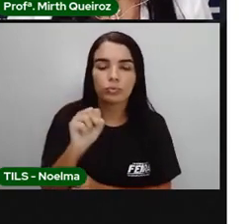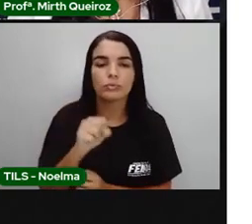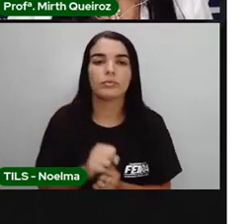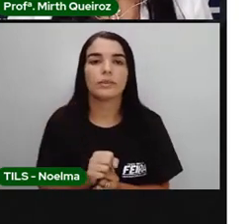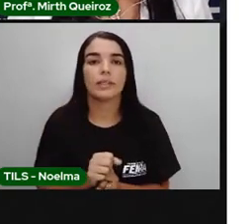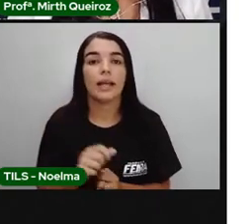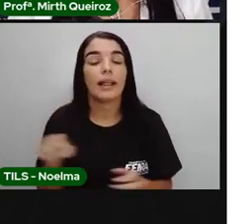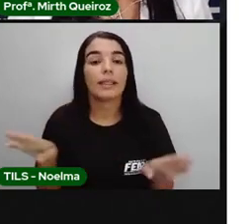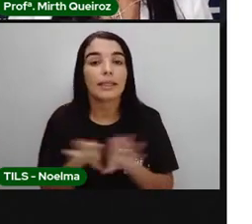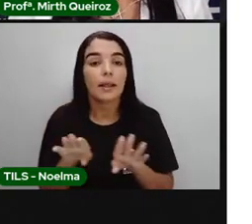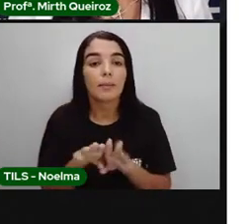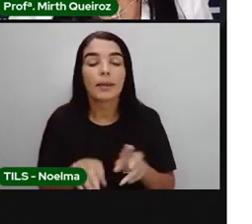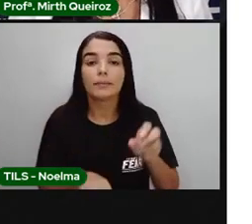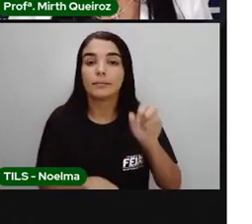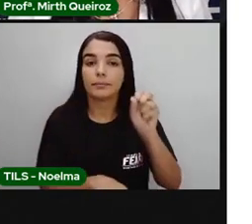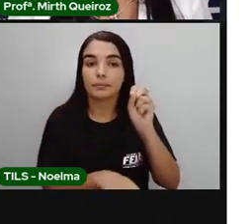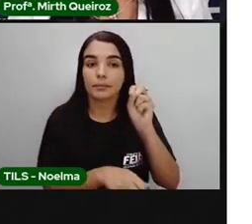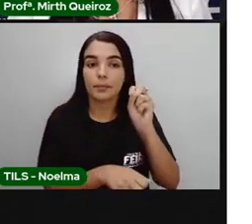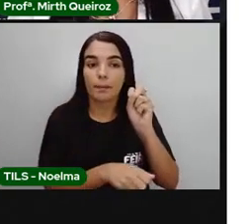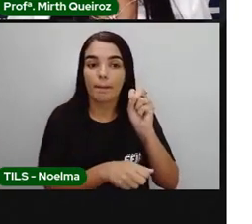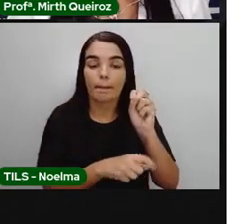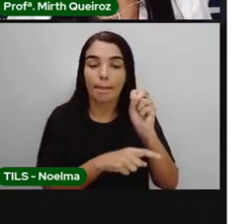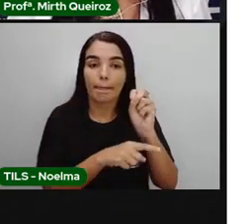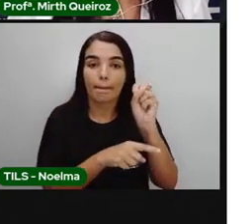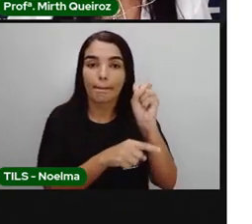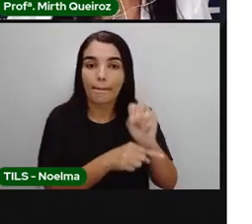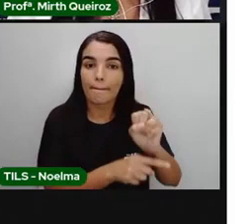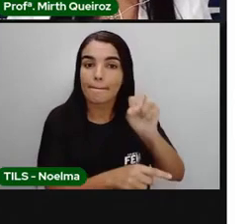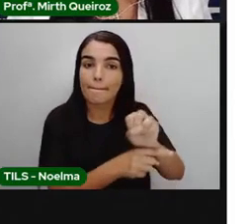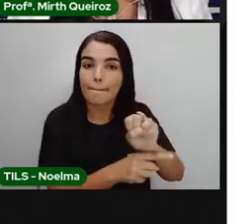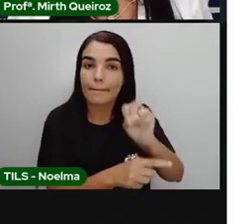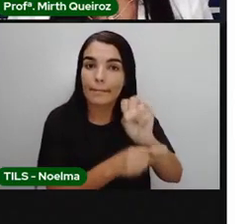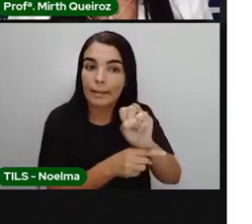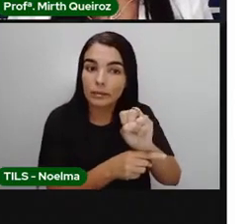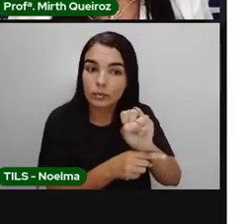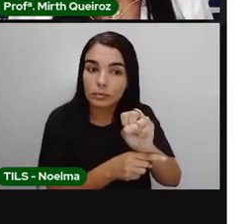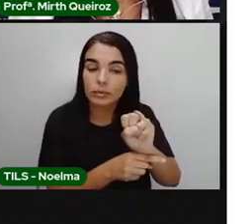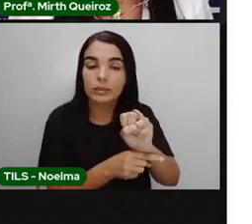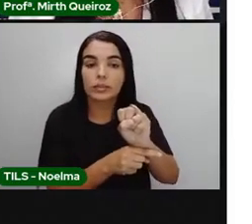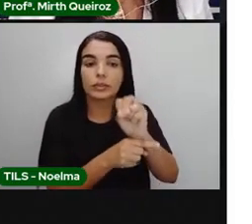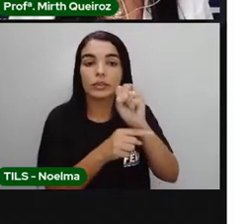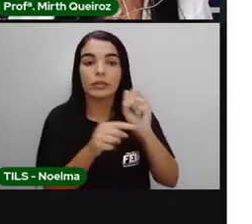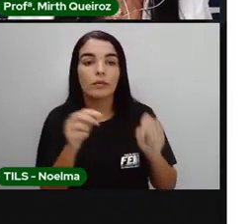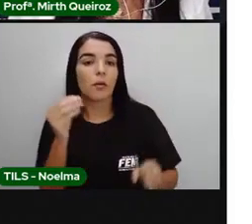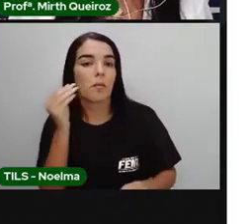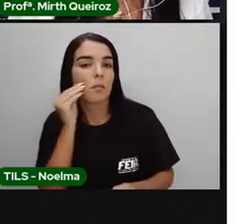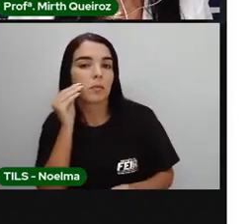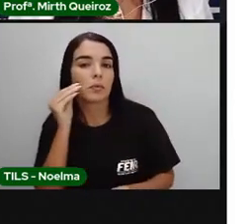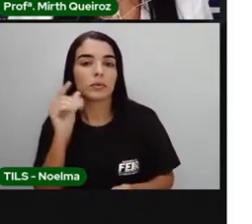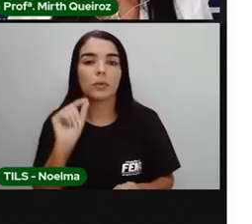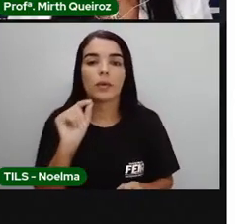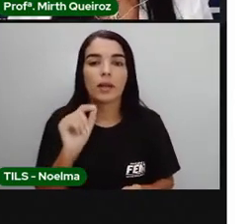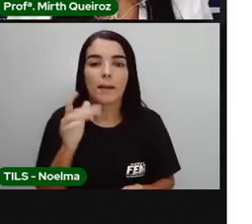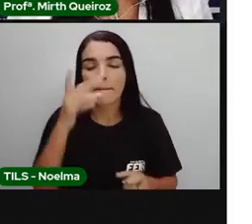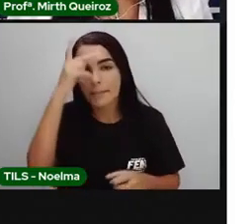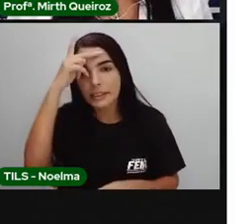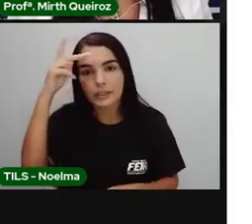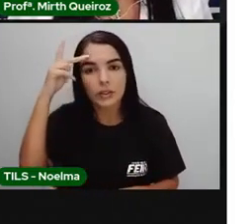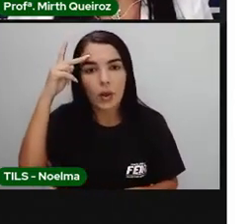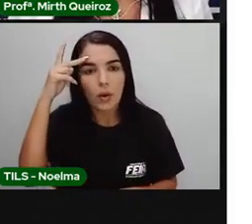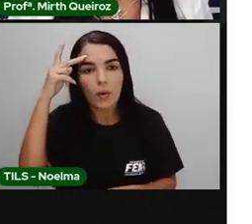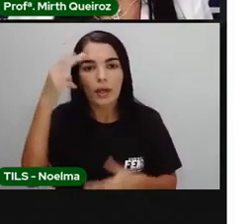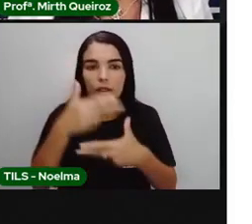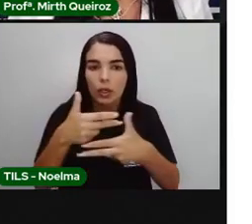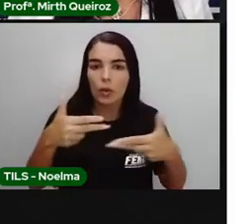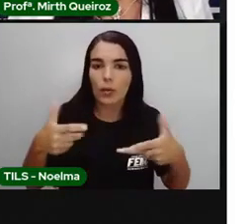Substantivos, que são as palavras que representam pessoas, objetos, sentimentos, lugares, fenômenos.